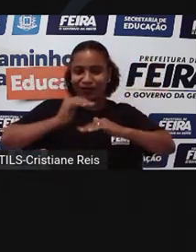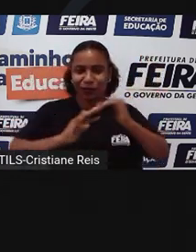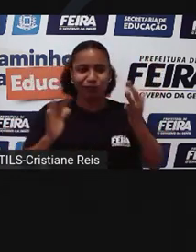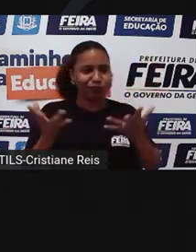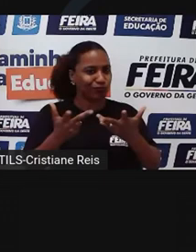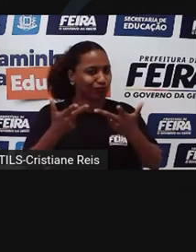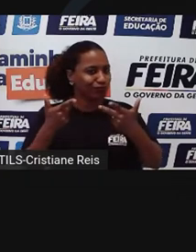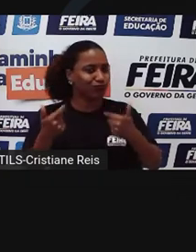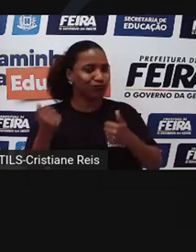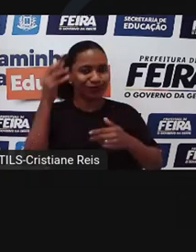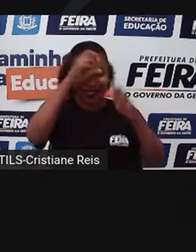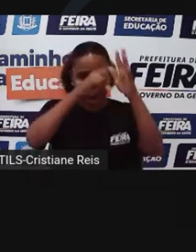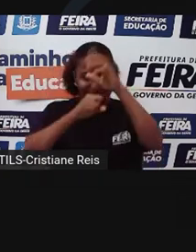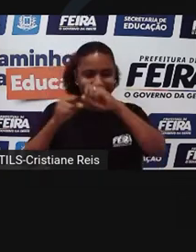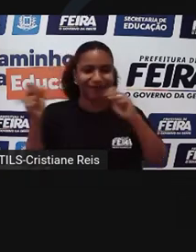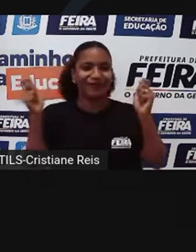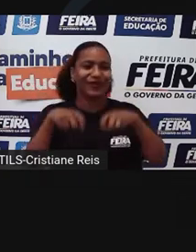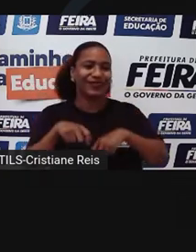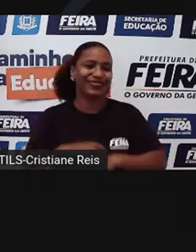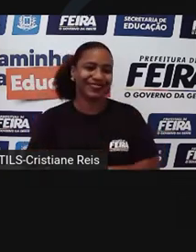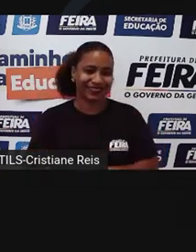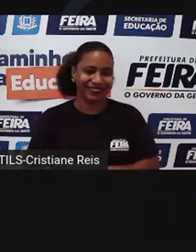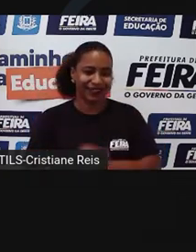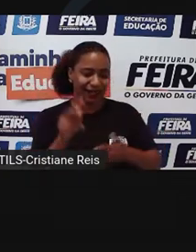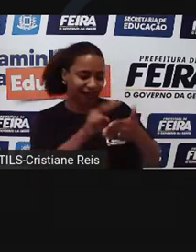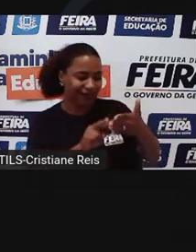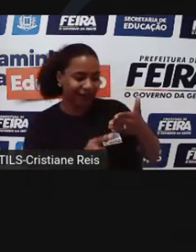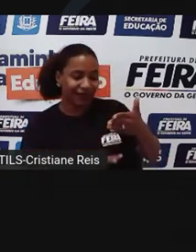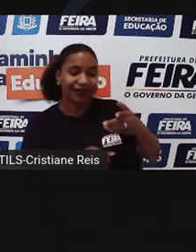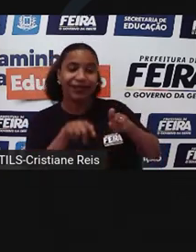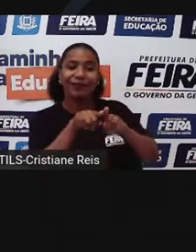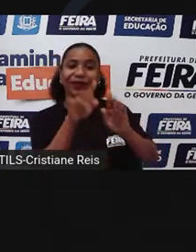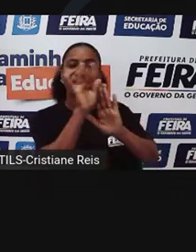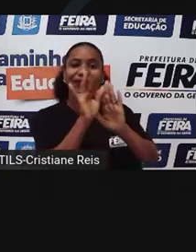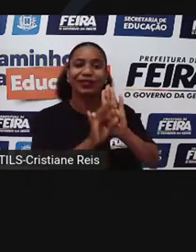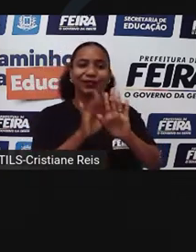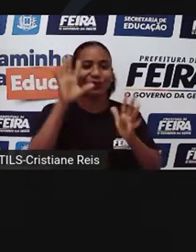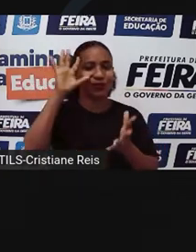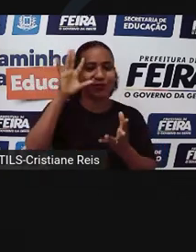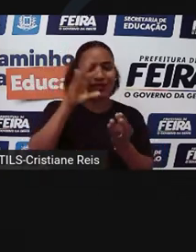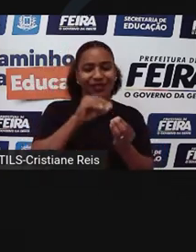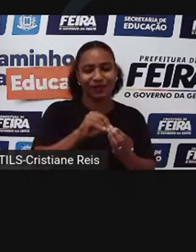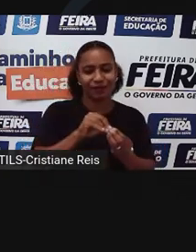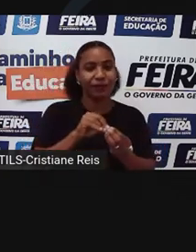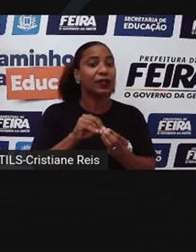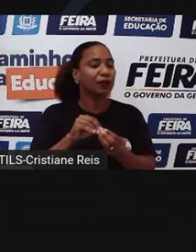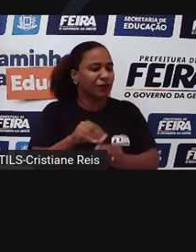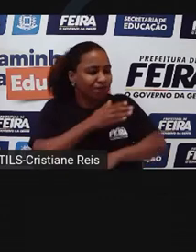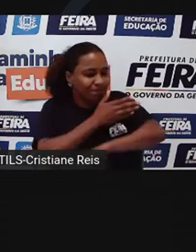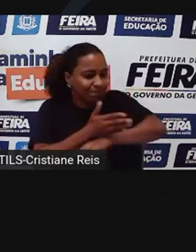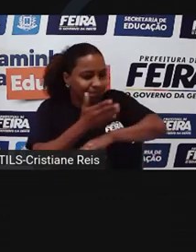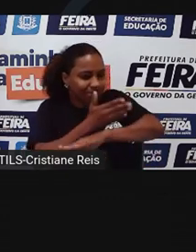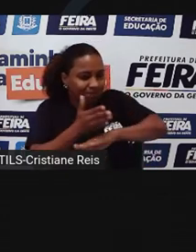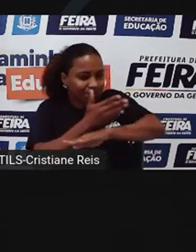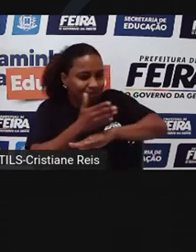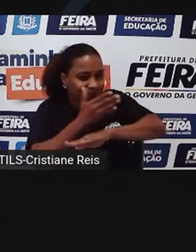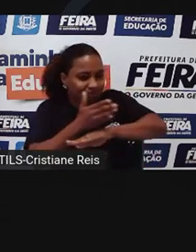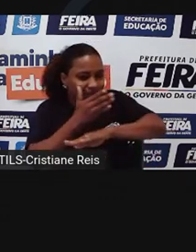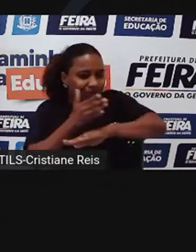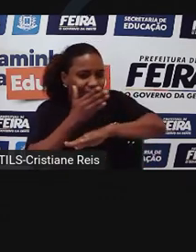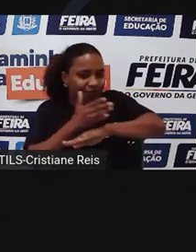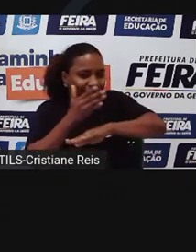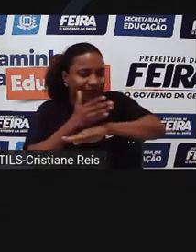A exploração começa a partir da leitura e compreensão. Aperfeiçoar também é uma dádiva concedida pela leitura.